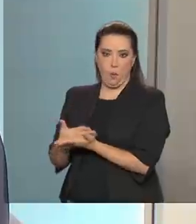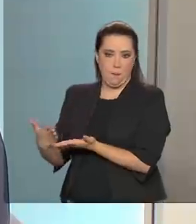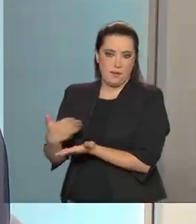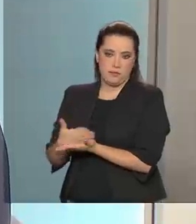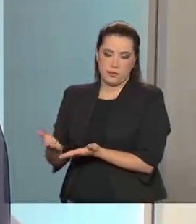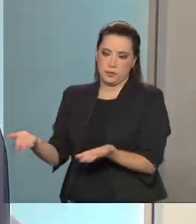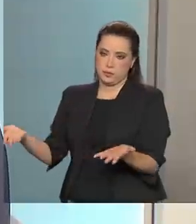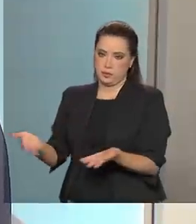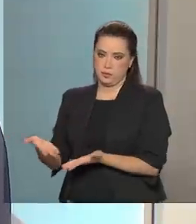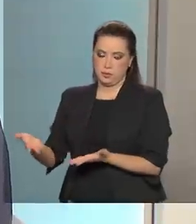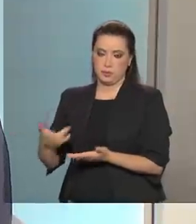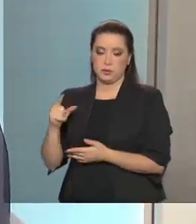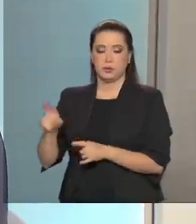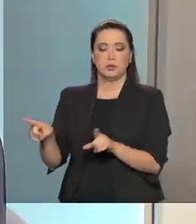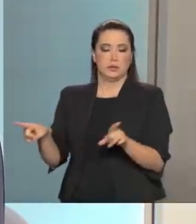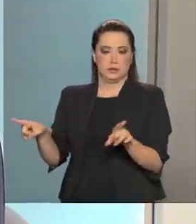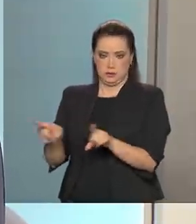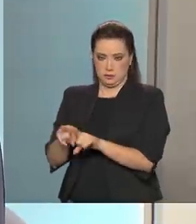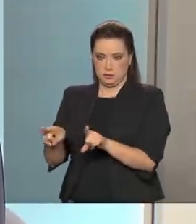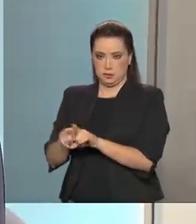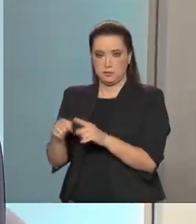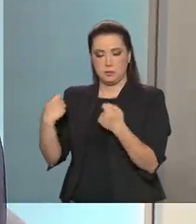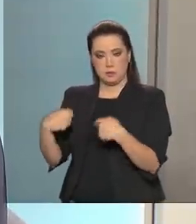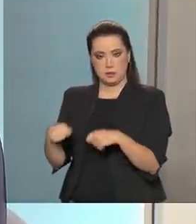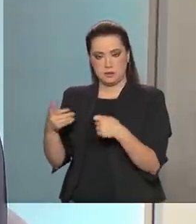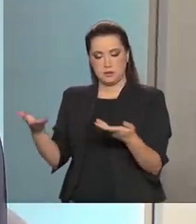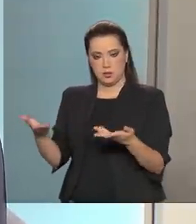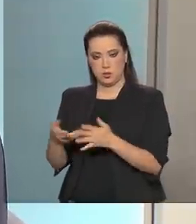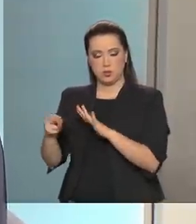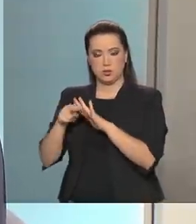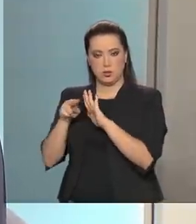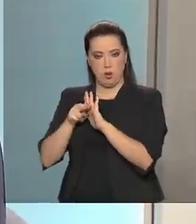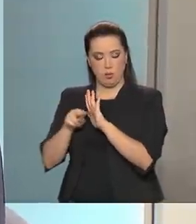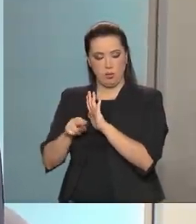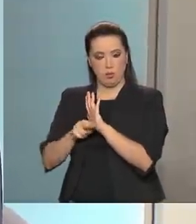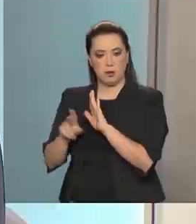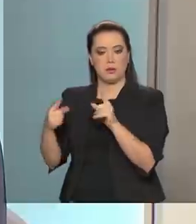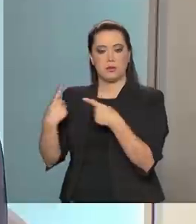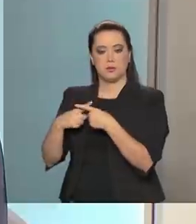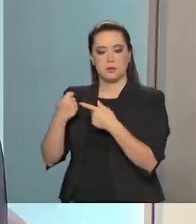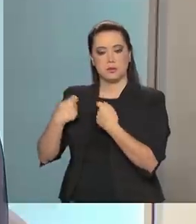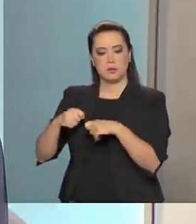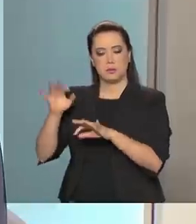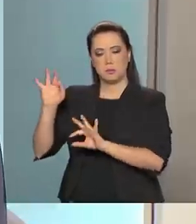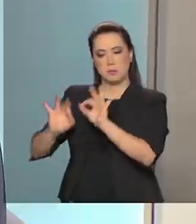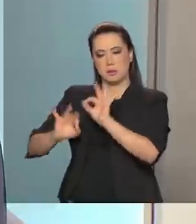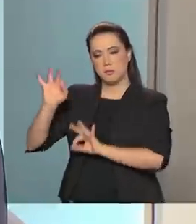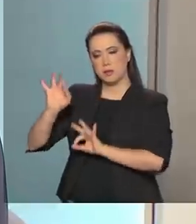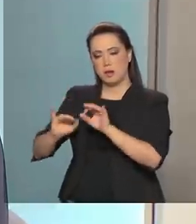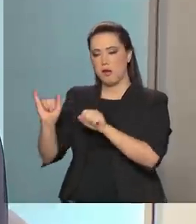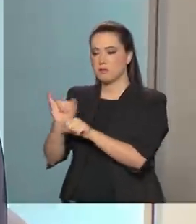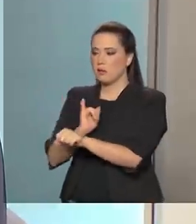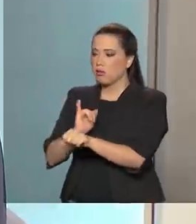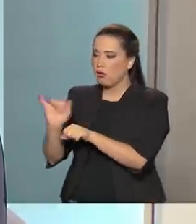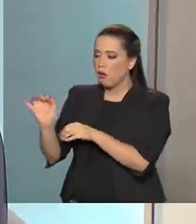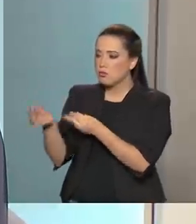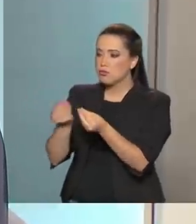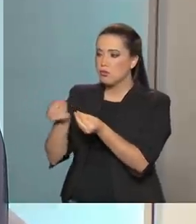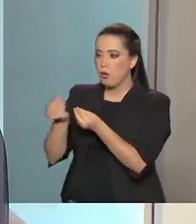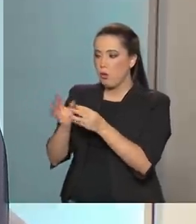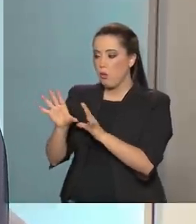também temos que regulamentar, mas temos que também fazer a estruturação da Autoridade.